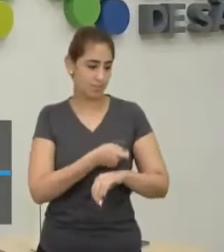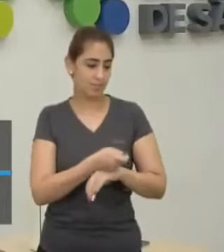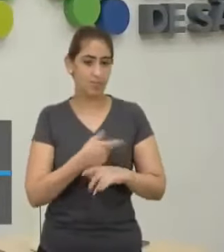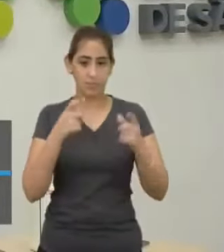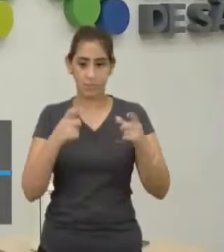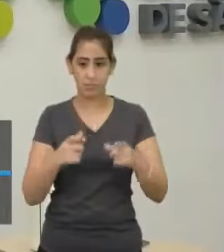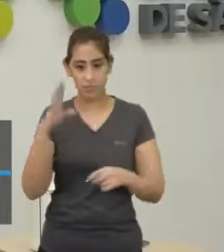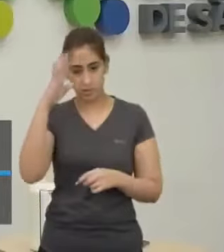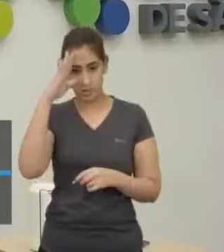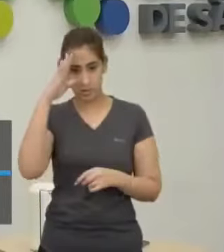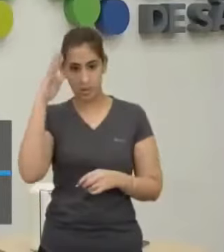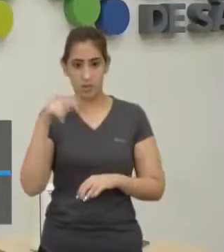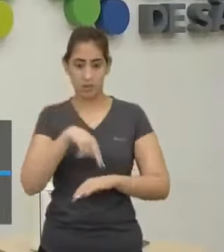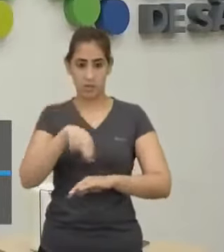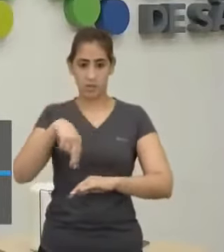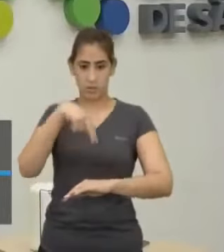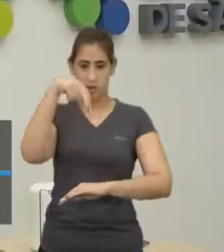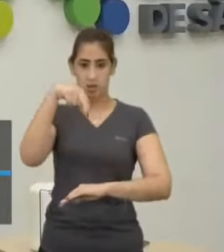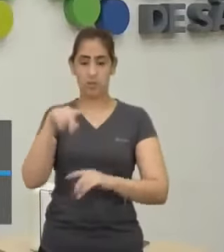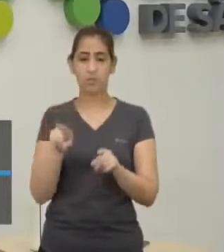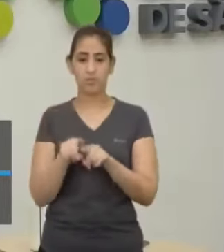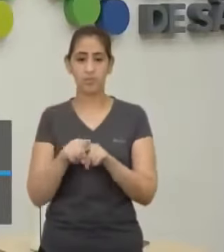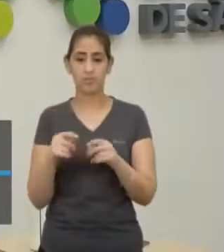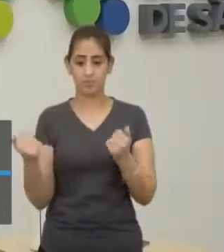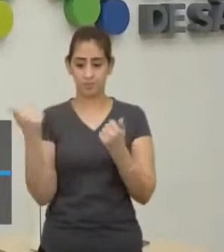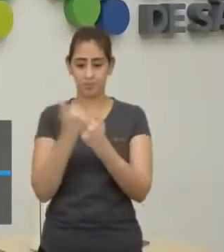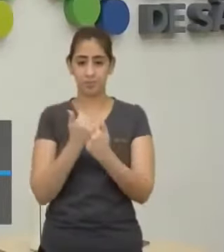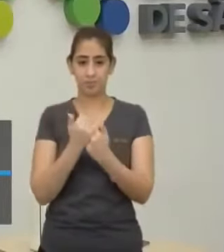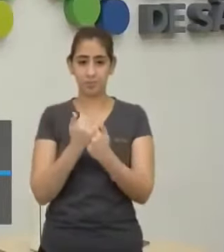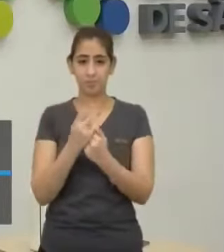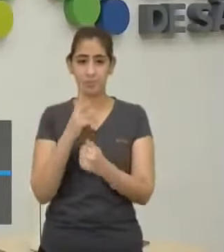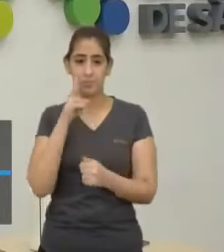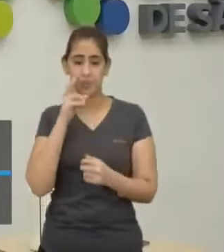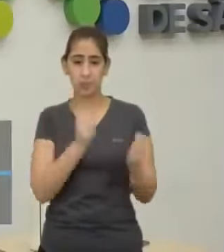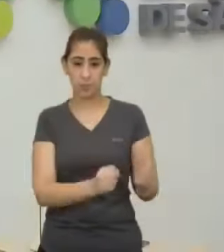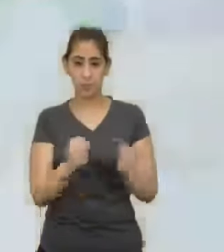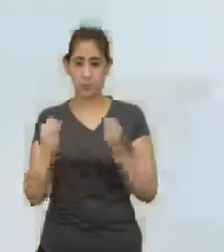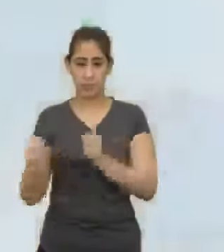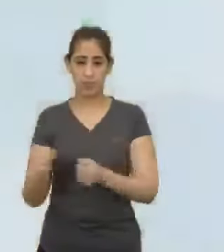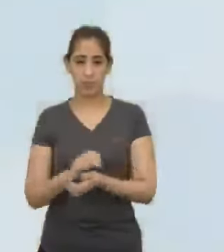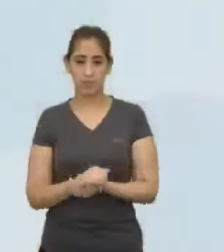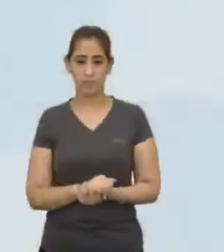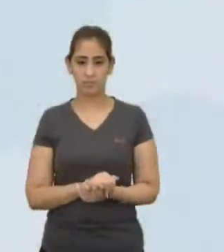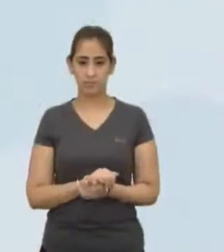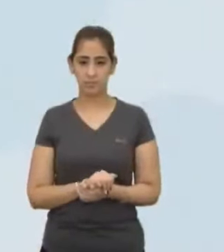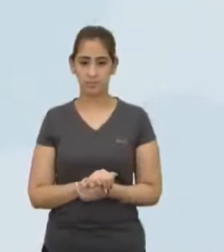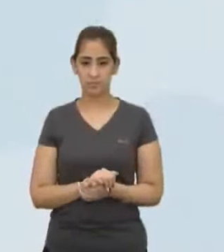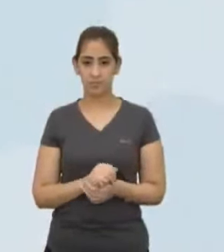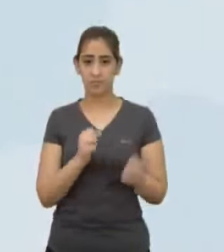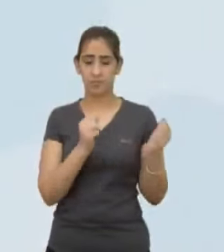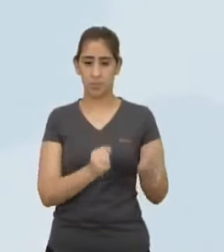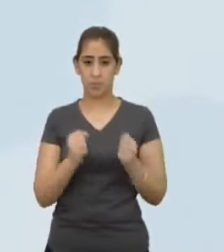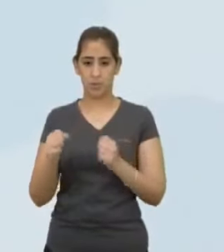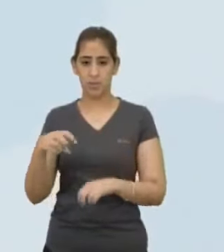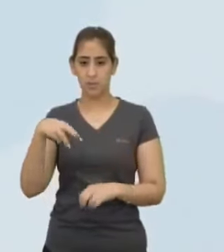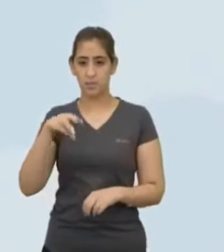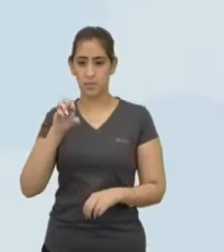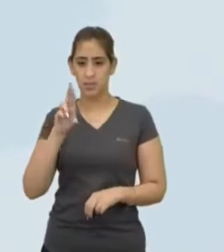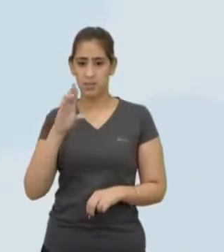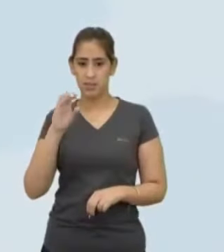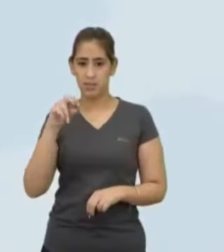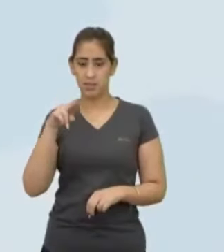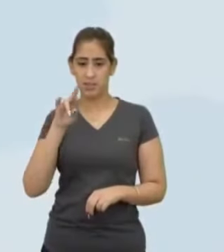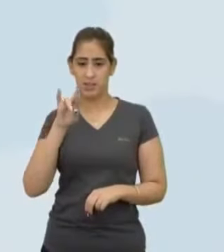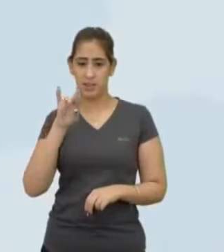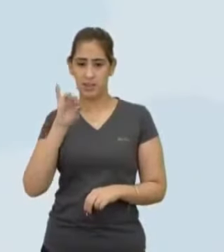parte desse exército nacional É composto de forças mercenárias Volta pro LED Forças mercenárias compostas de